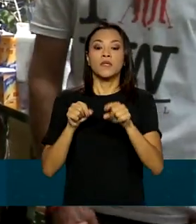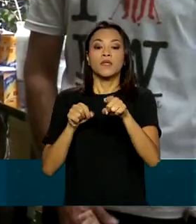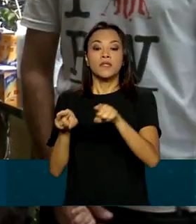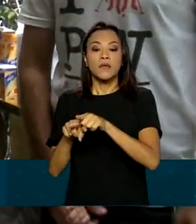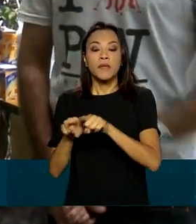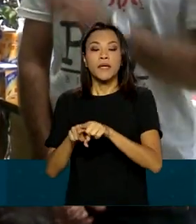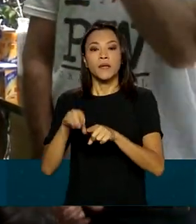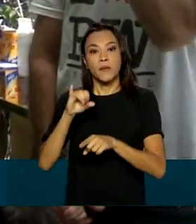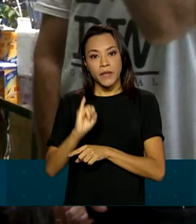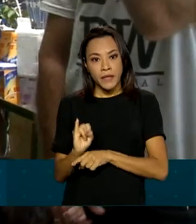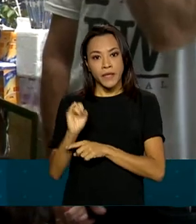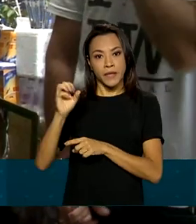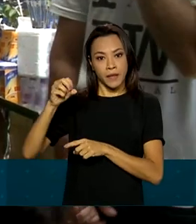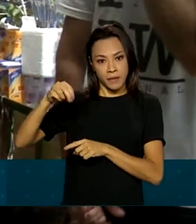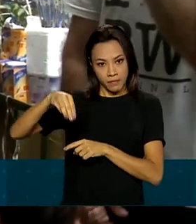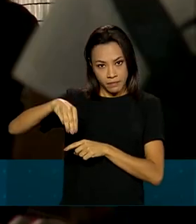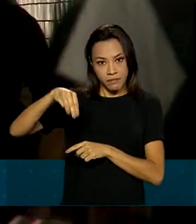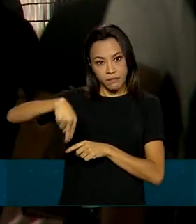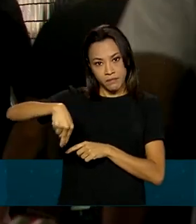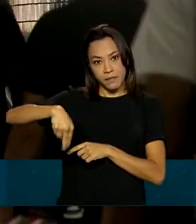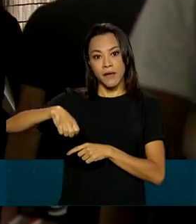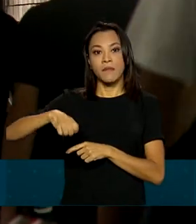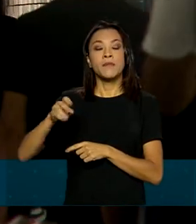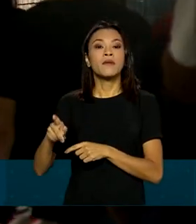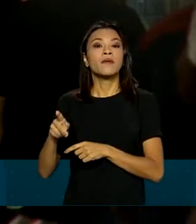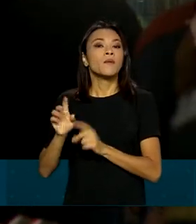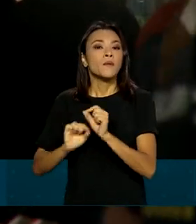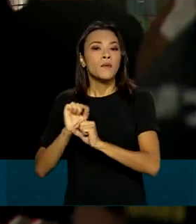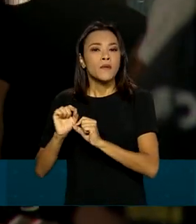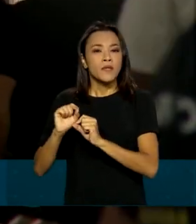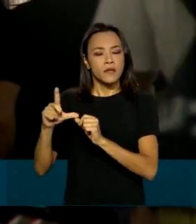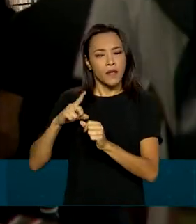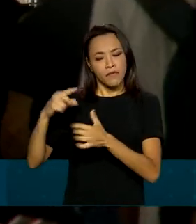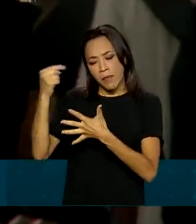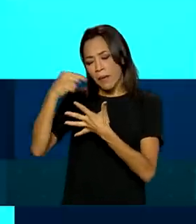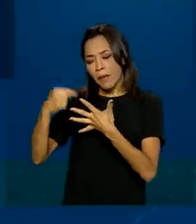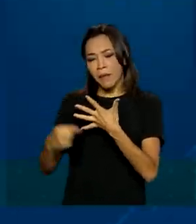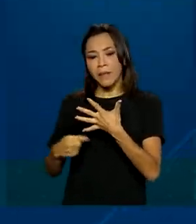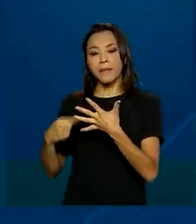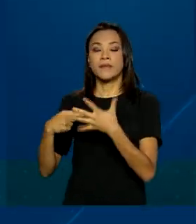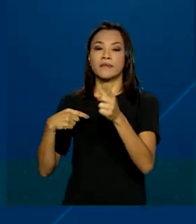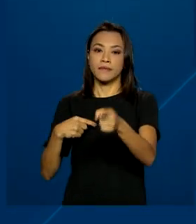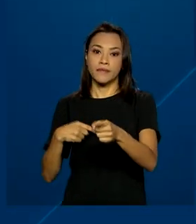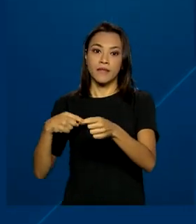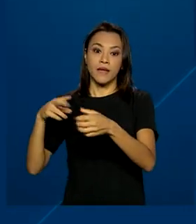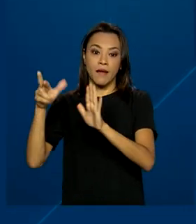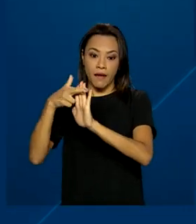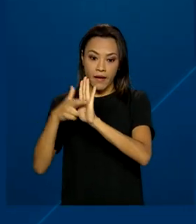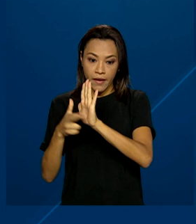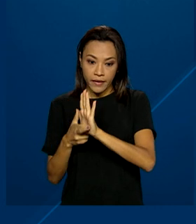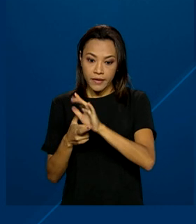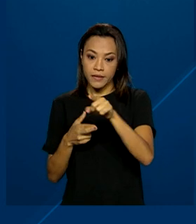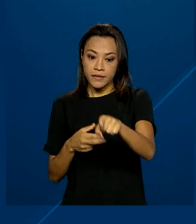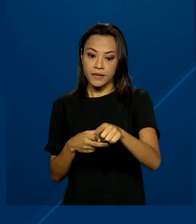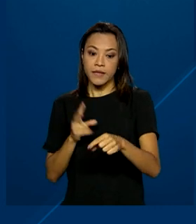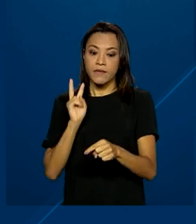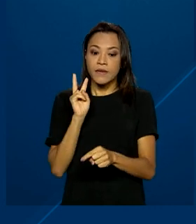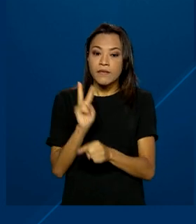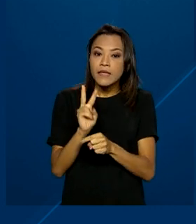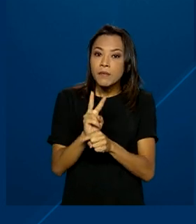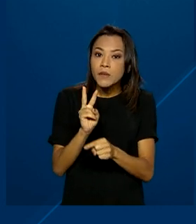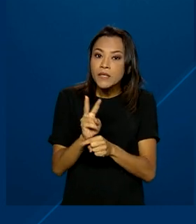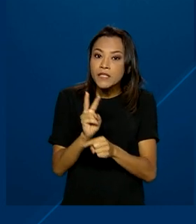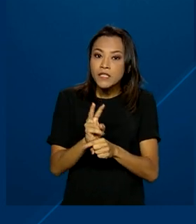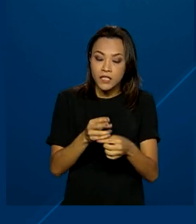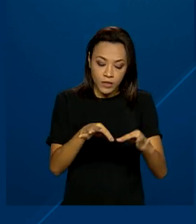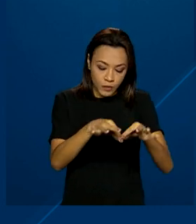Educacionais Anísio Teixeira, adotou uma série de medidas em prevenção. As provas estarão protegidas em envelopes